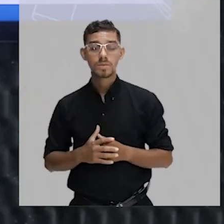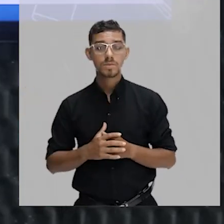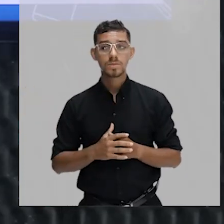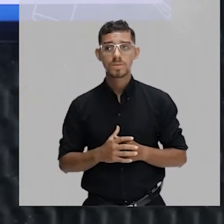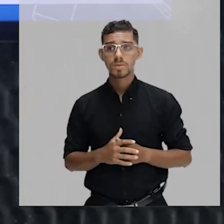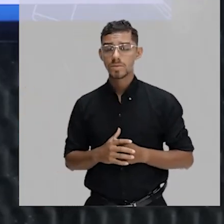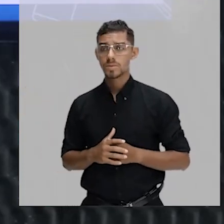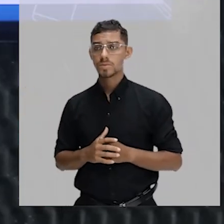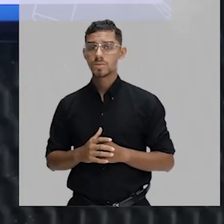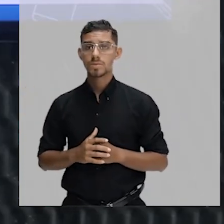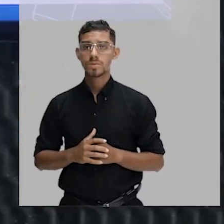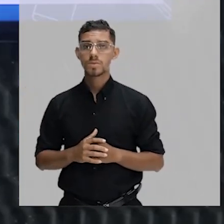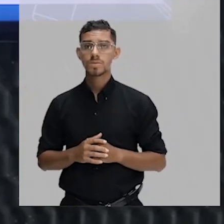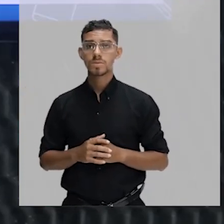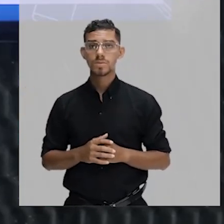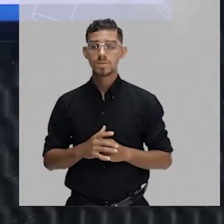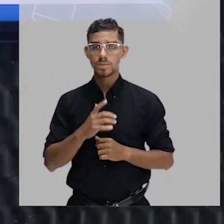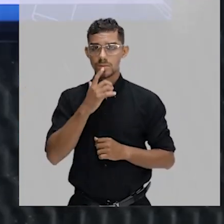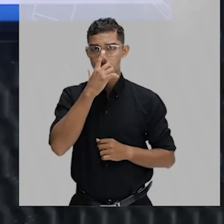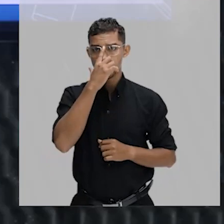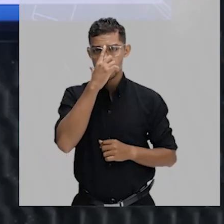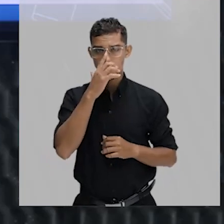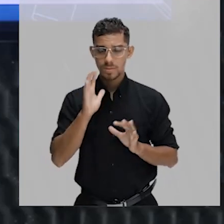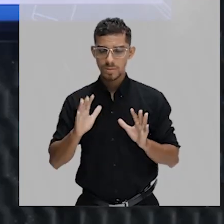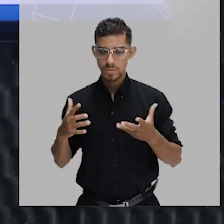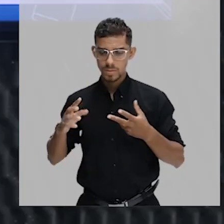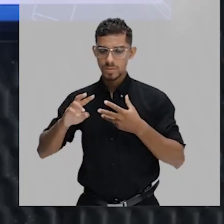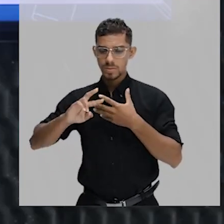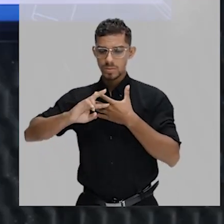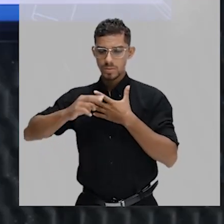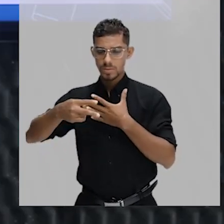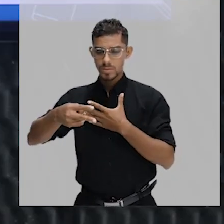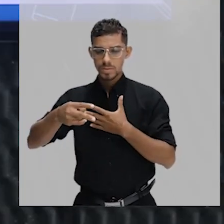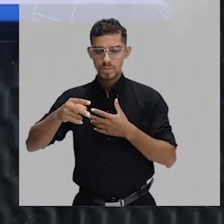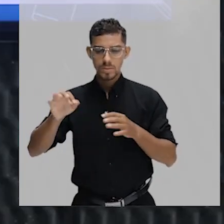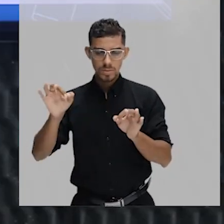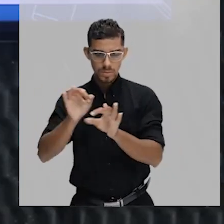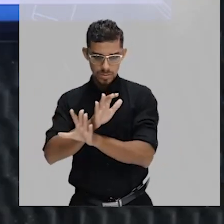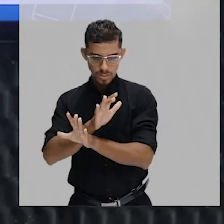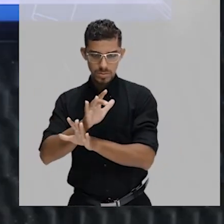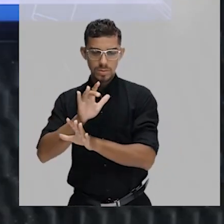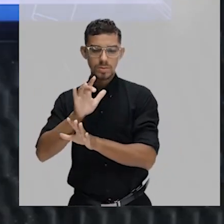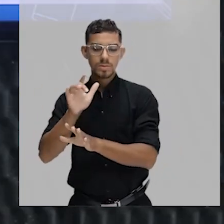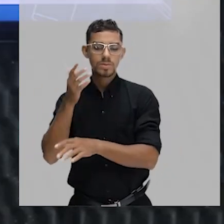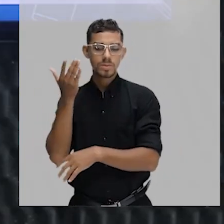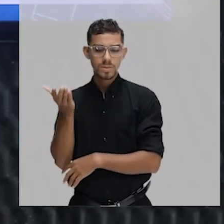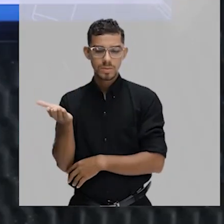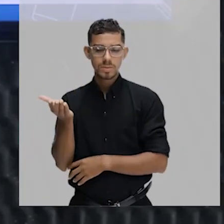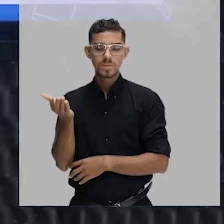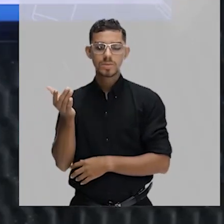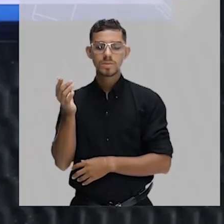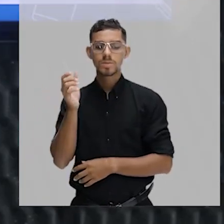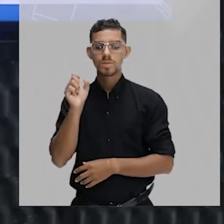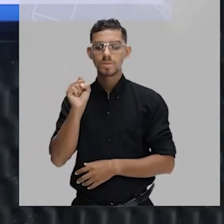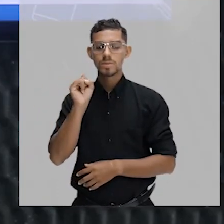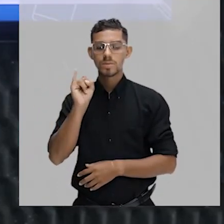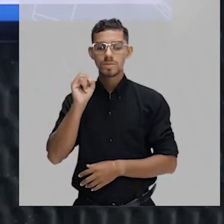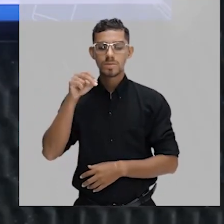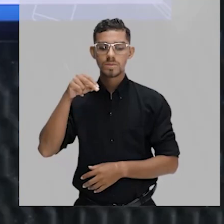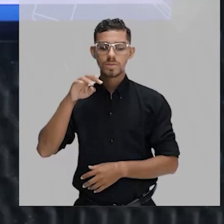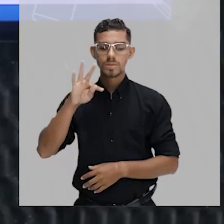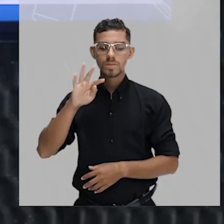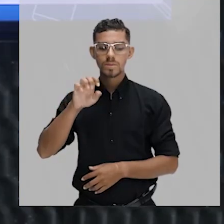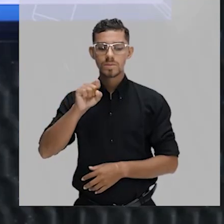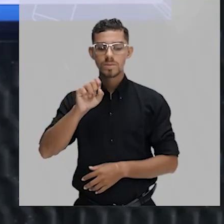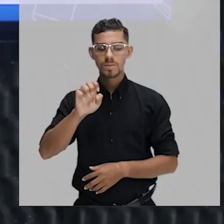Então, quando ela identifica uma dessas sequências de término, ela finaliza a síntese da RNA, da